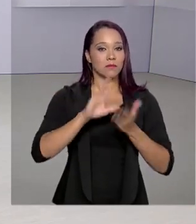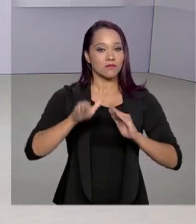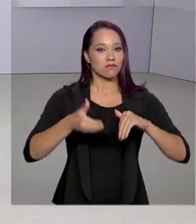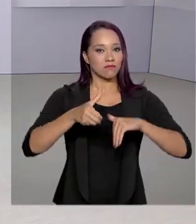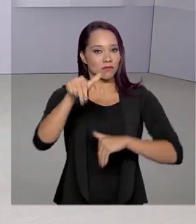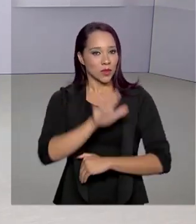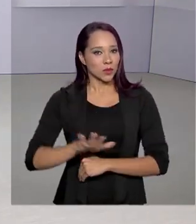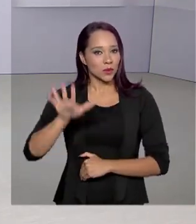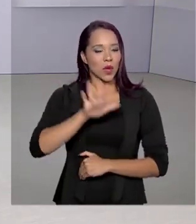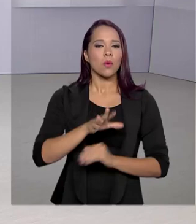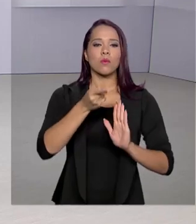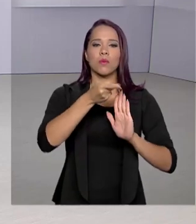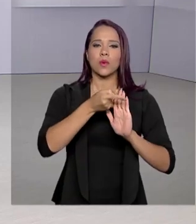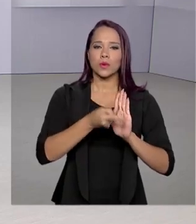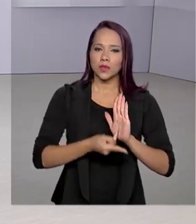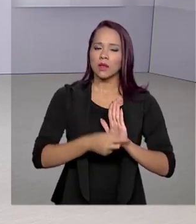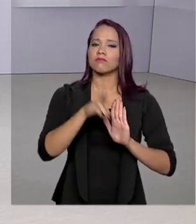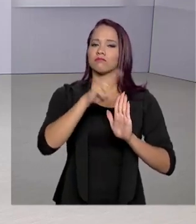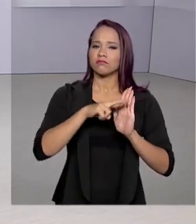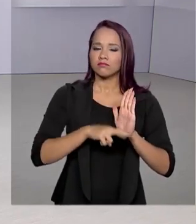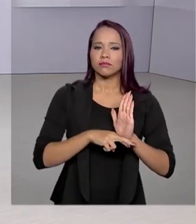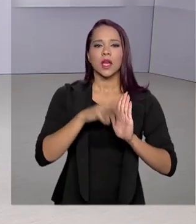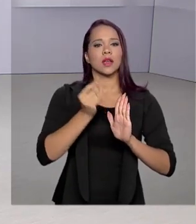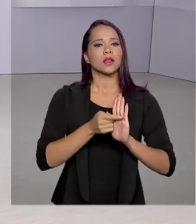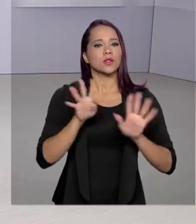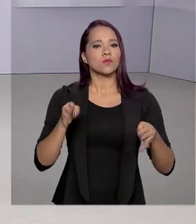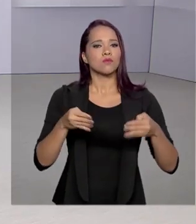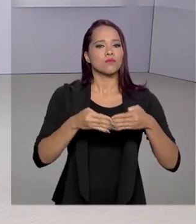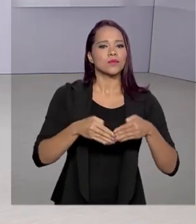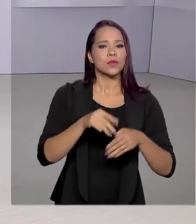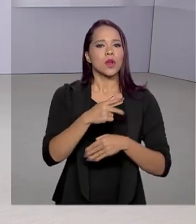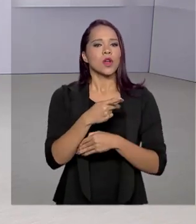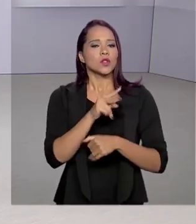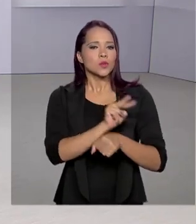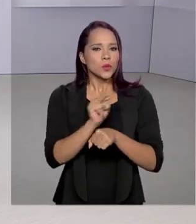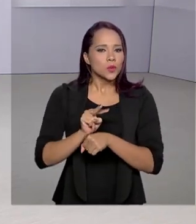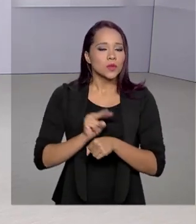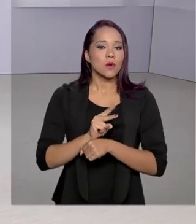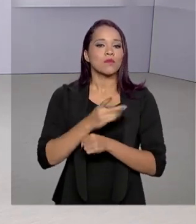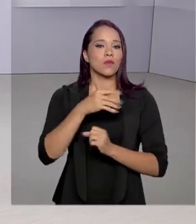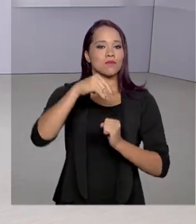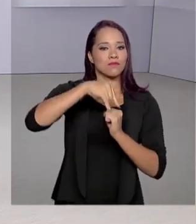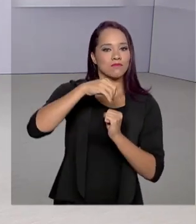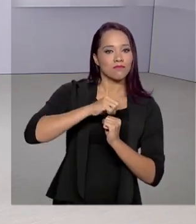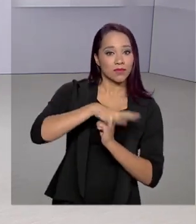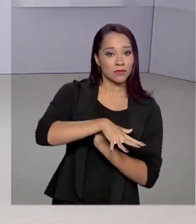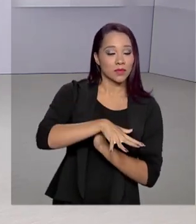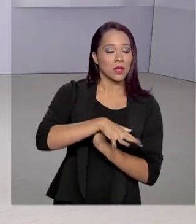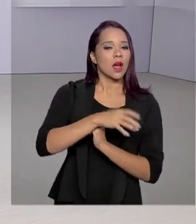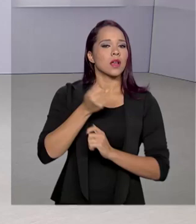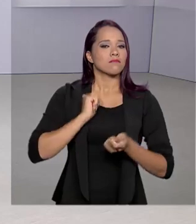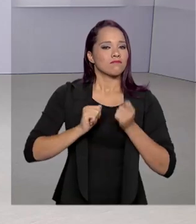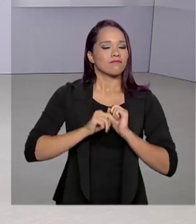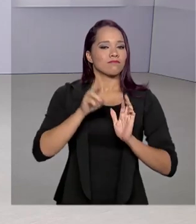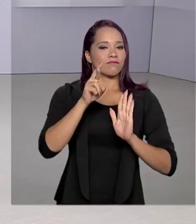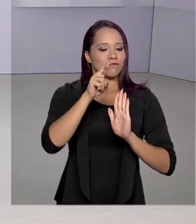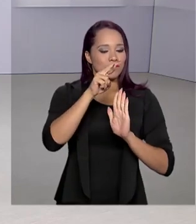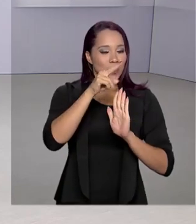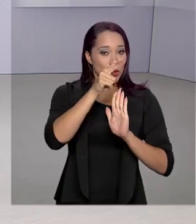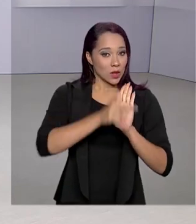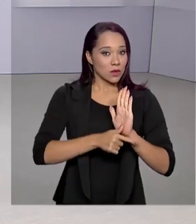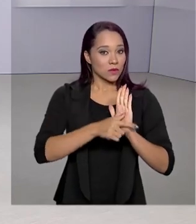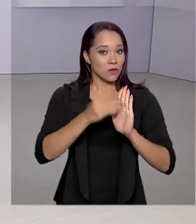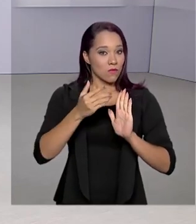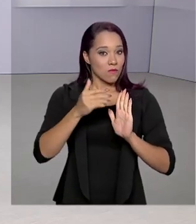Nacional o projeto com regras de quarentena para o coronavírus. A expectativa é de que o texto seja votado ainda